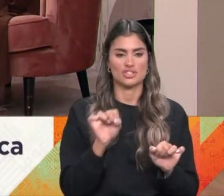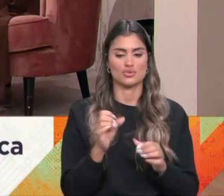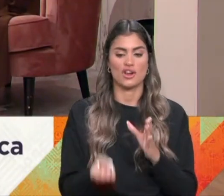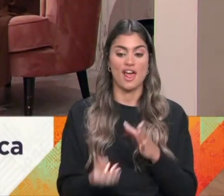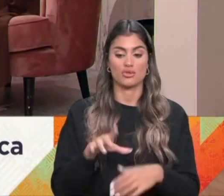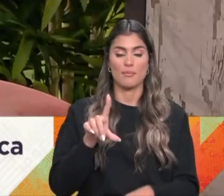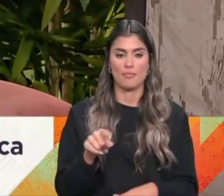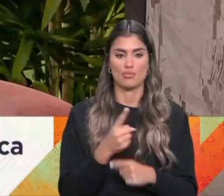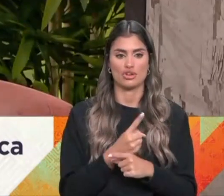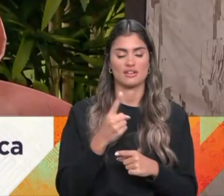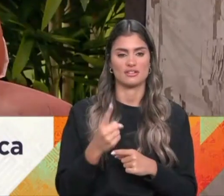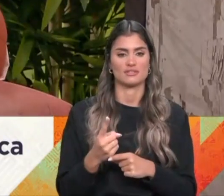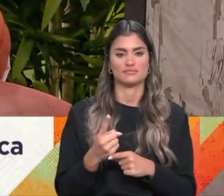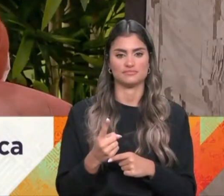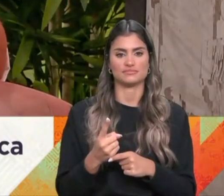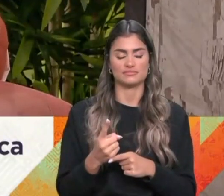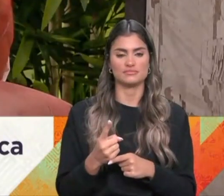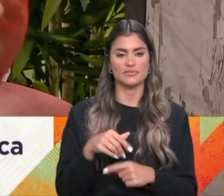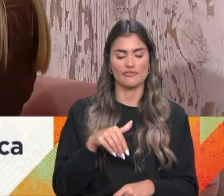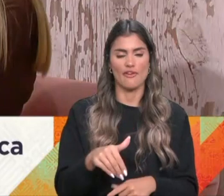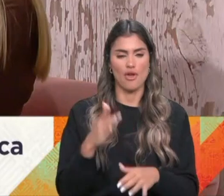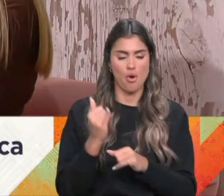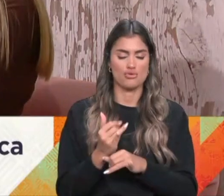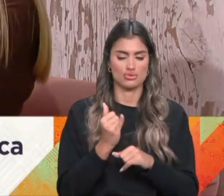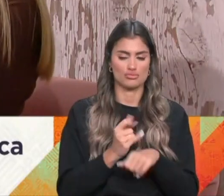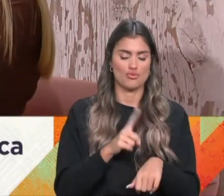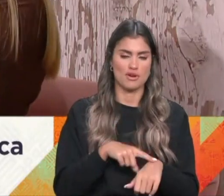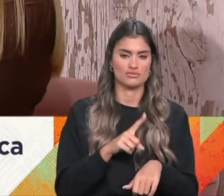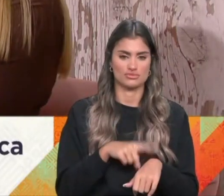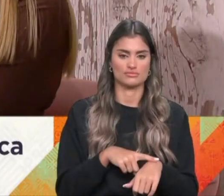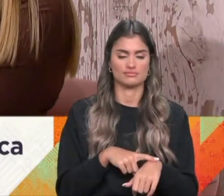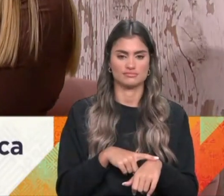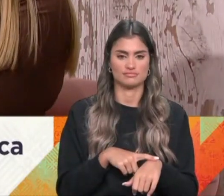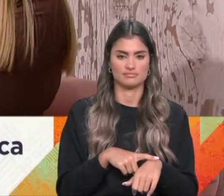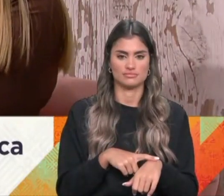não é? Porque vão existir outros momentos a acompanhar esta opereta, não é? Sim.